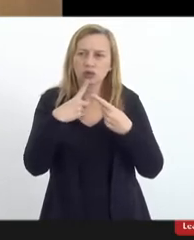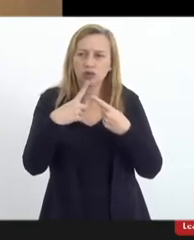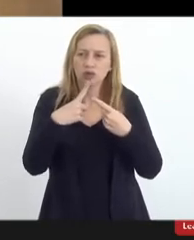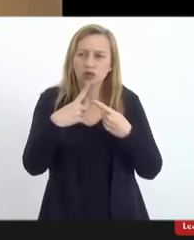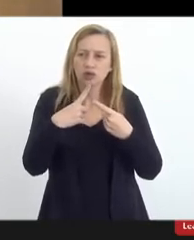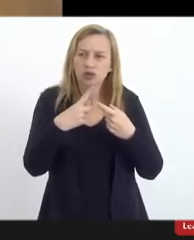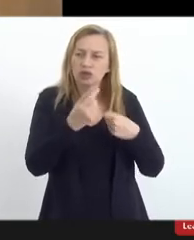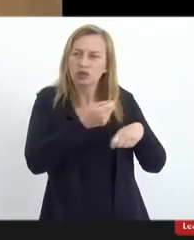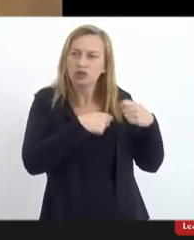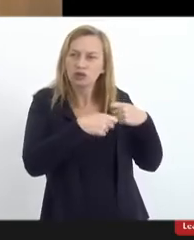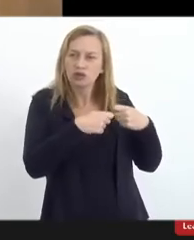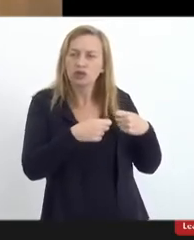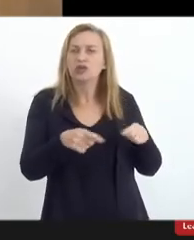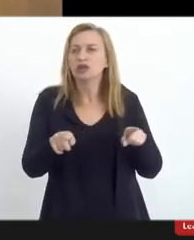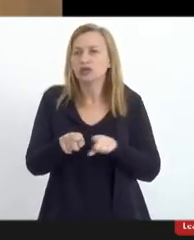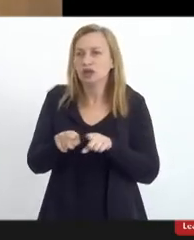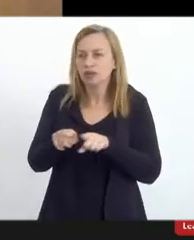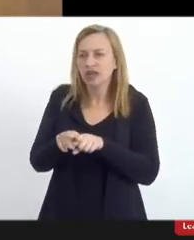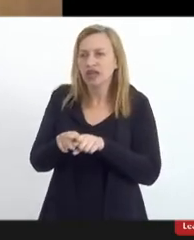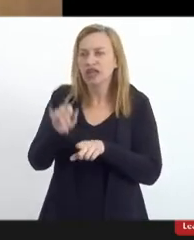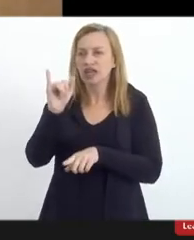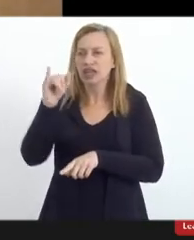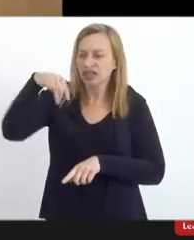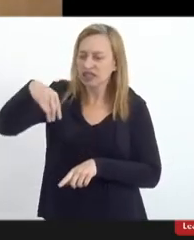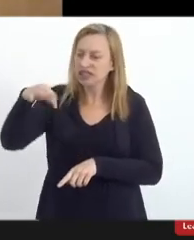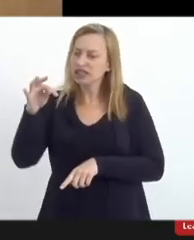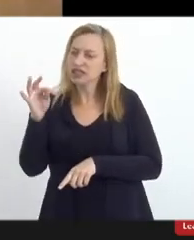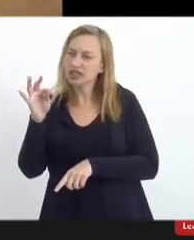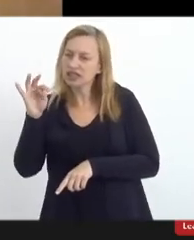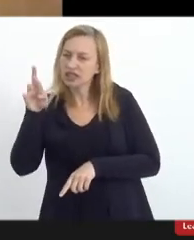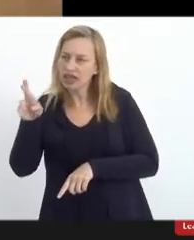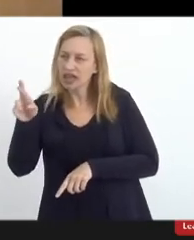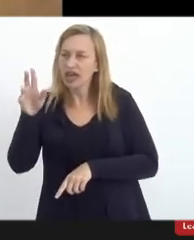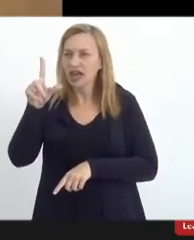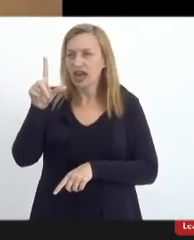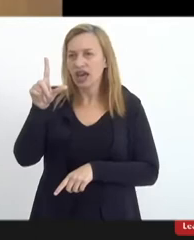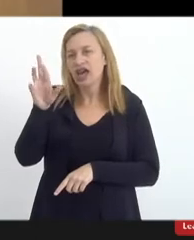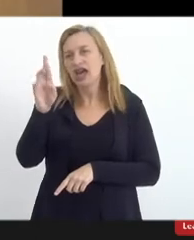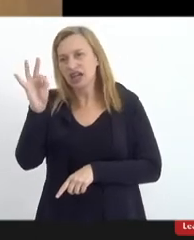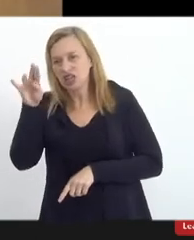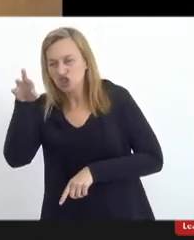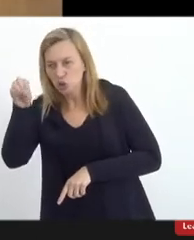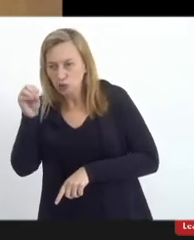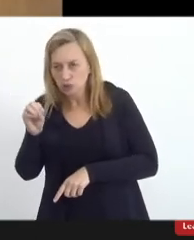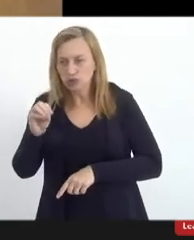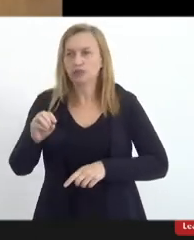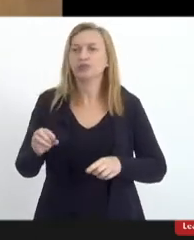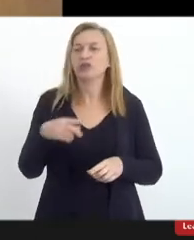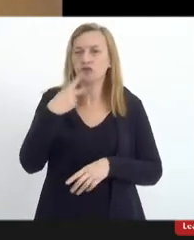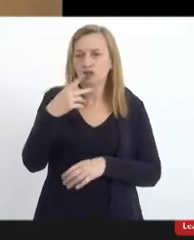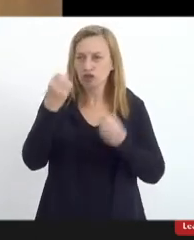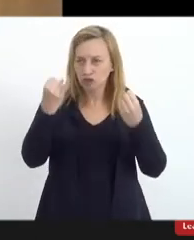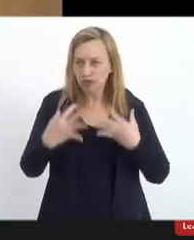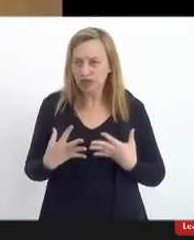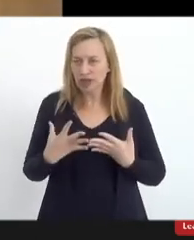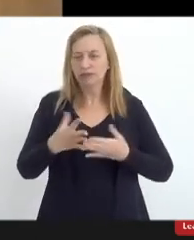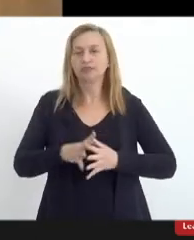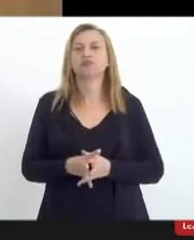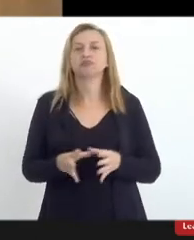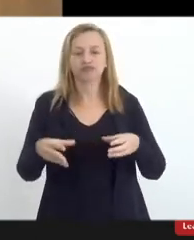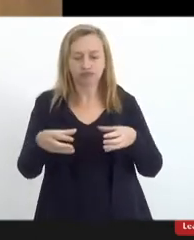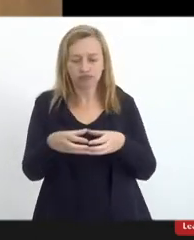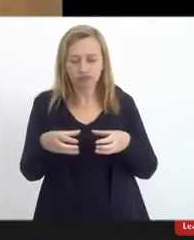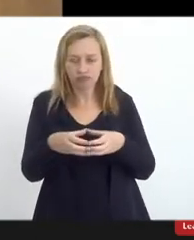ecumênico quanto interreligioso, e eu vou explicar quais são esses termos para a igreja católica. Essa comissão,